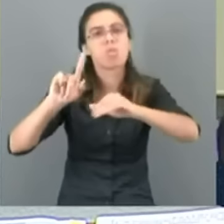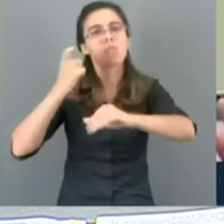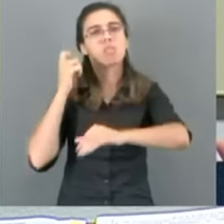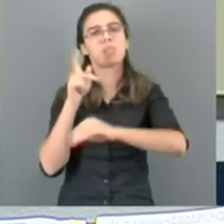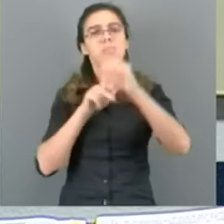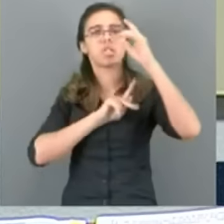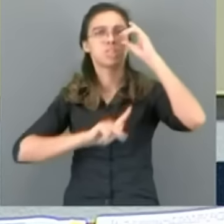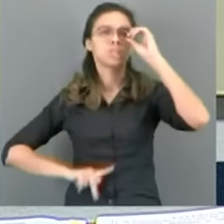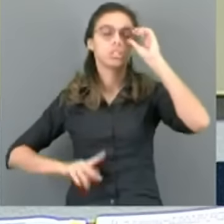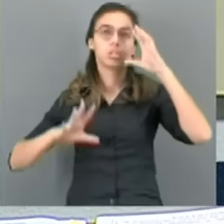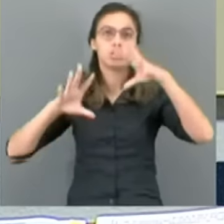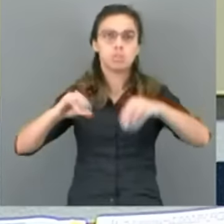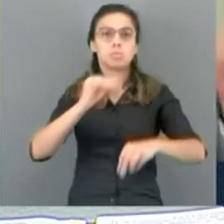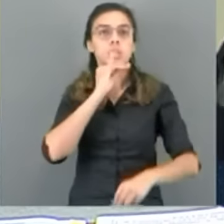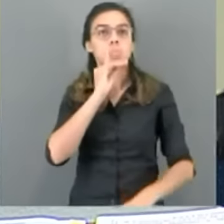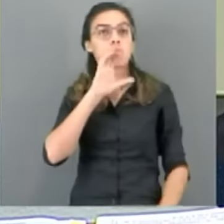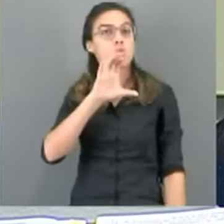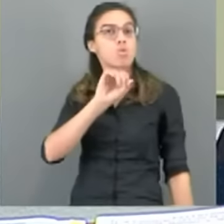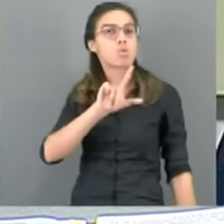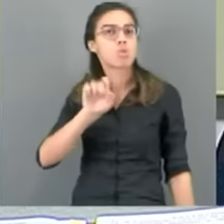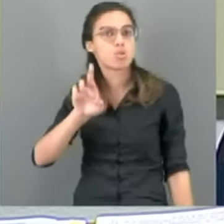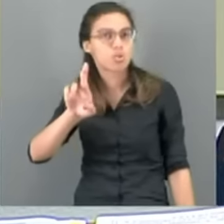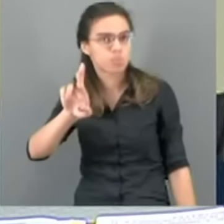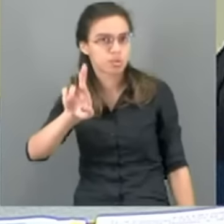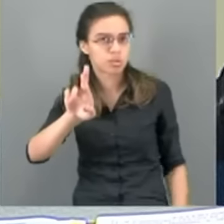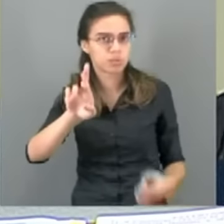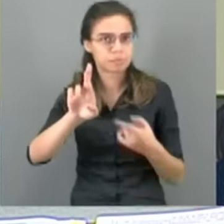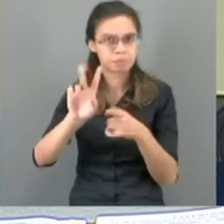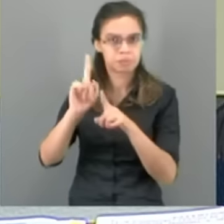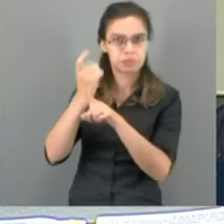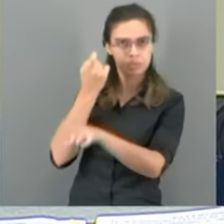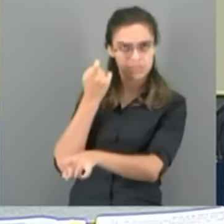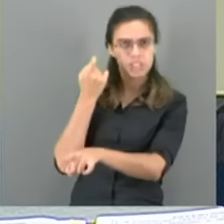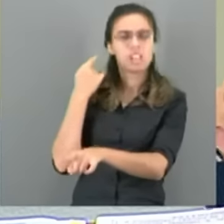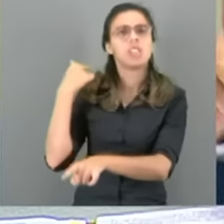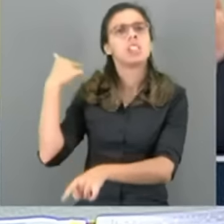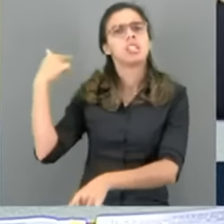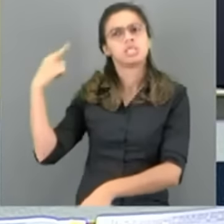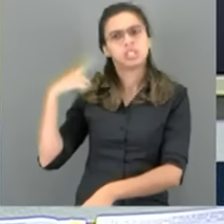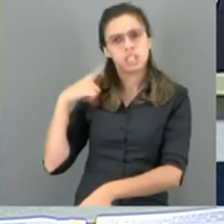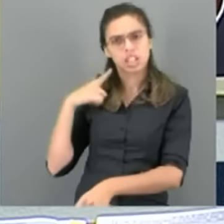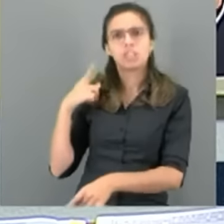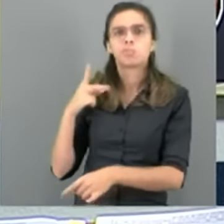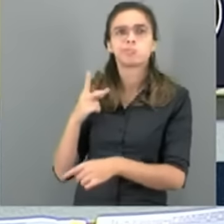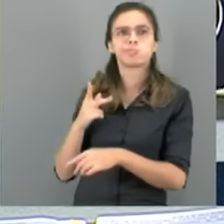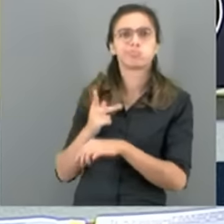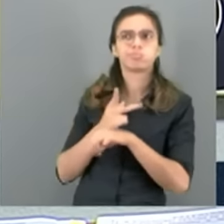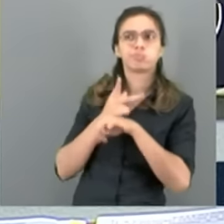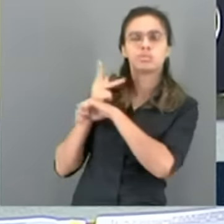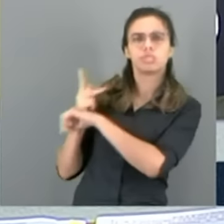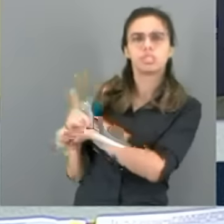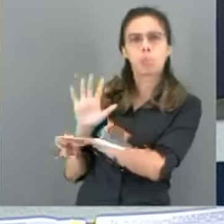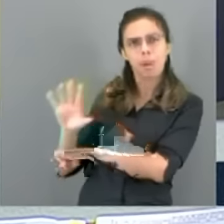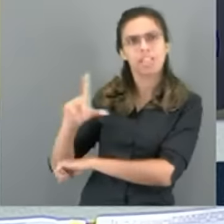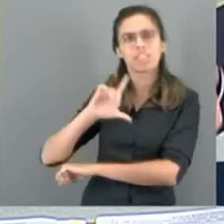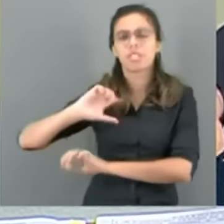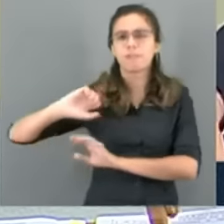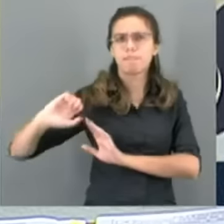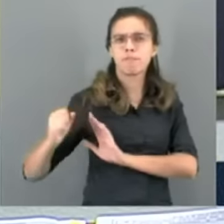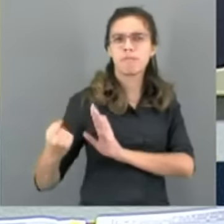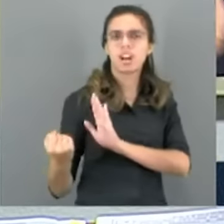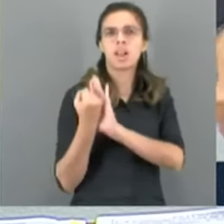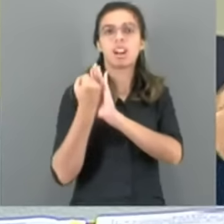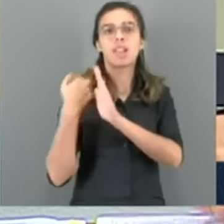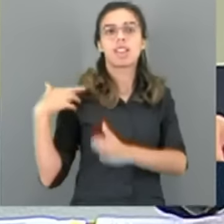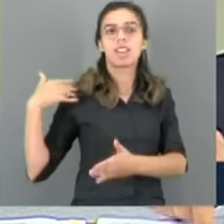Por exemplo, o próprio presidente Collor. O presidente Collor foi cassado, mas ele deixou um legado, que